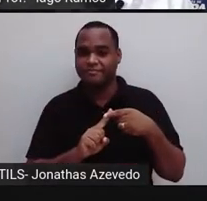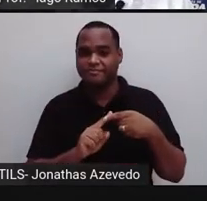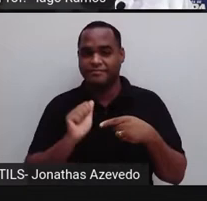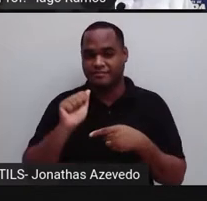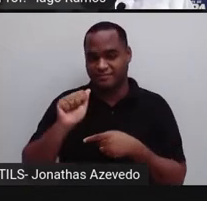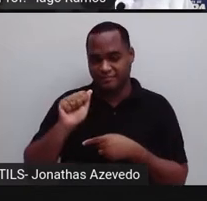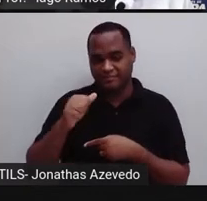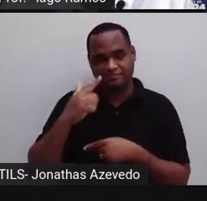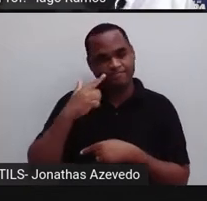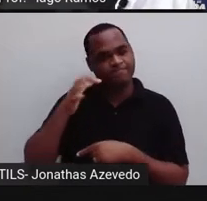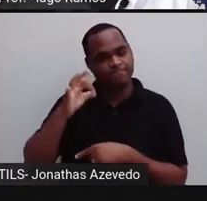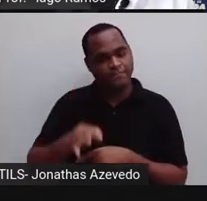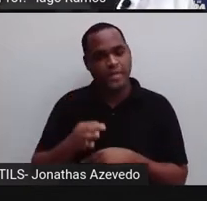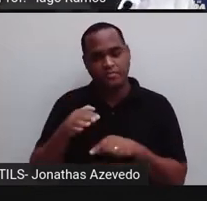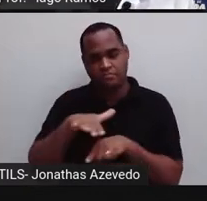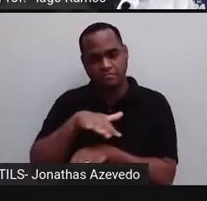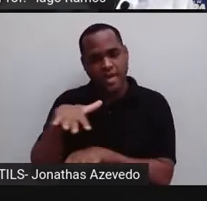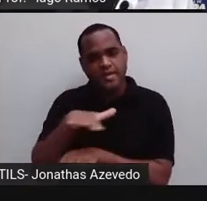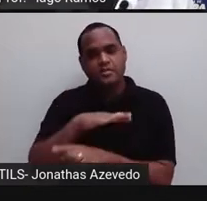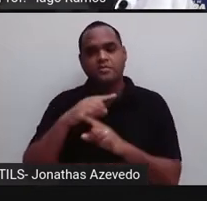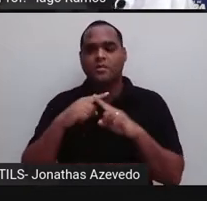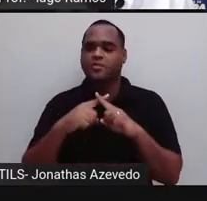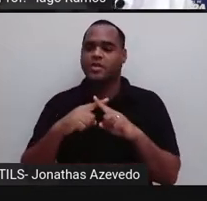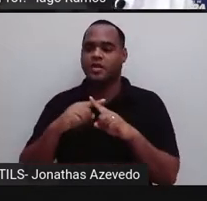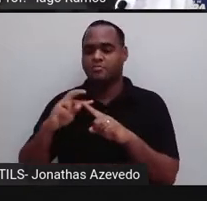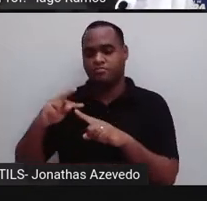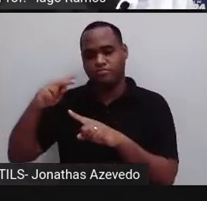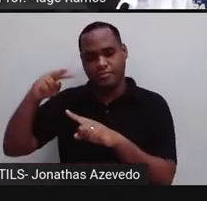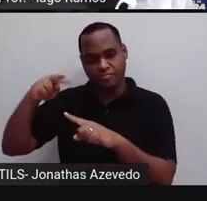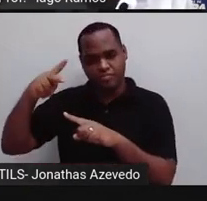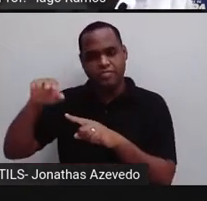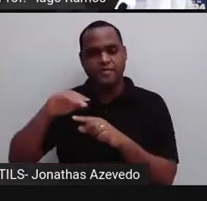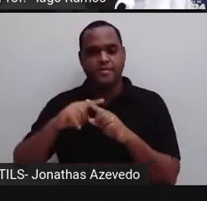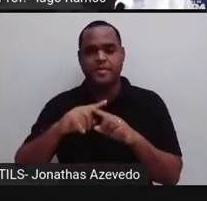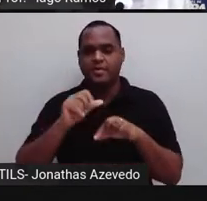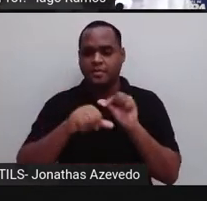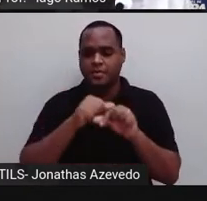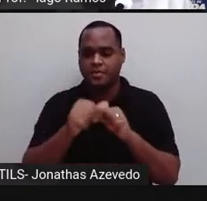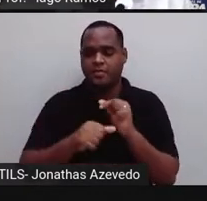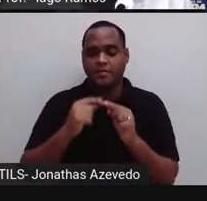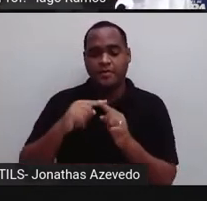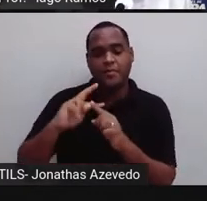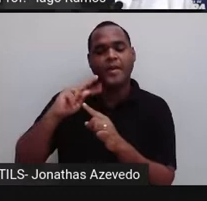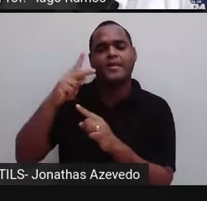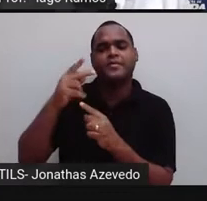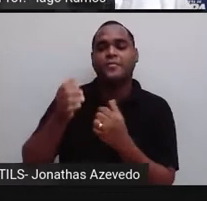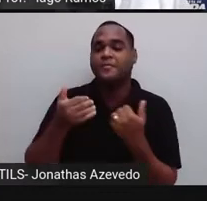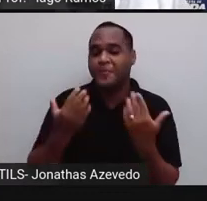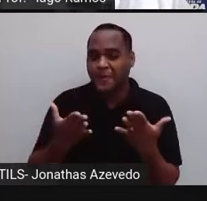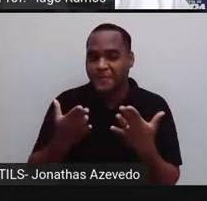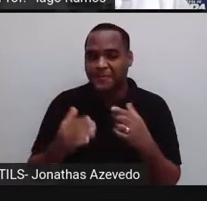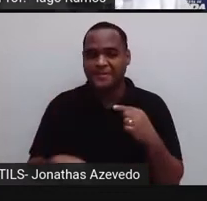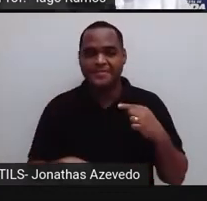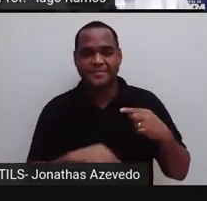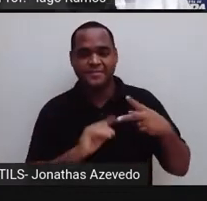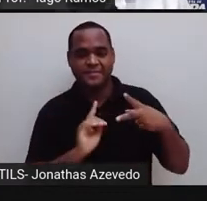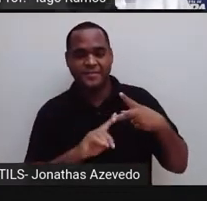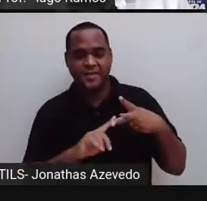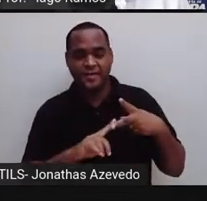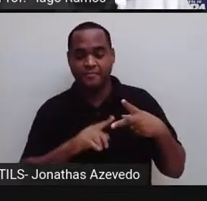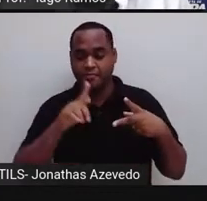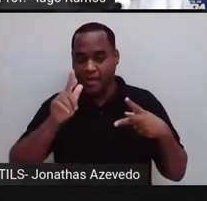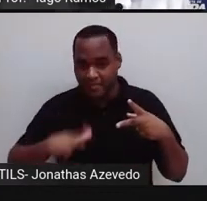manter a base, multiplicar os expoentes, depois encontrar a potência, ou é o que está no item B,